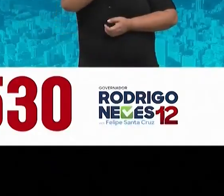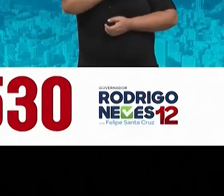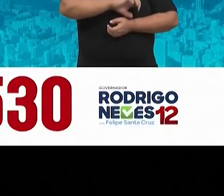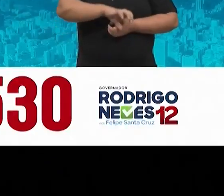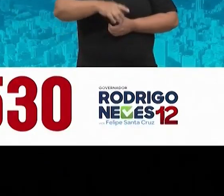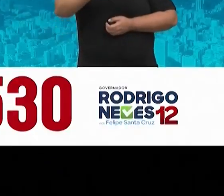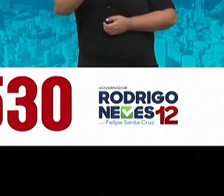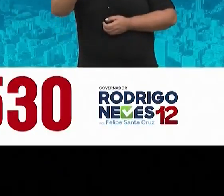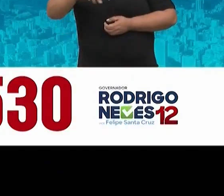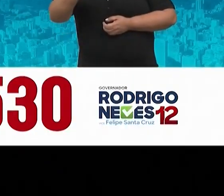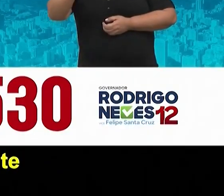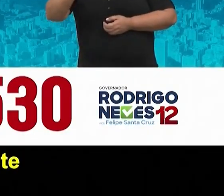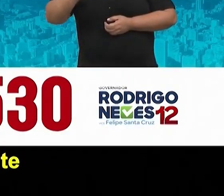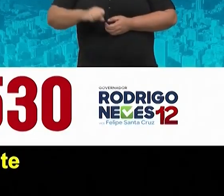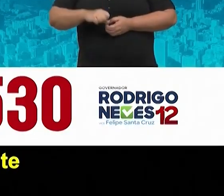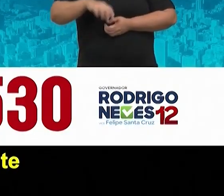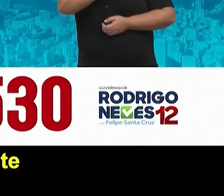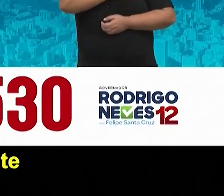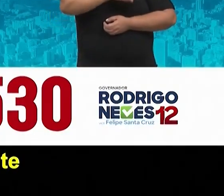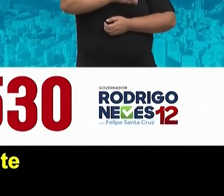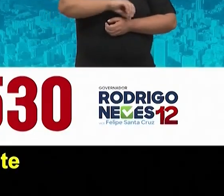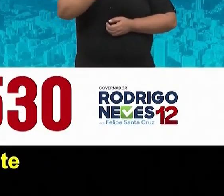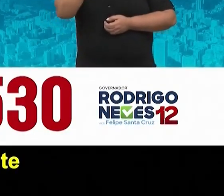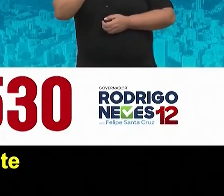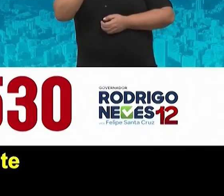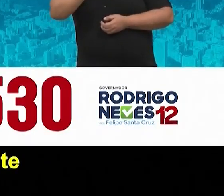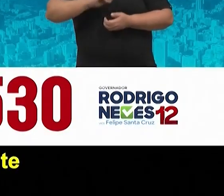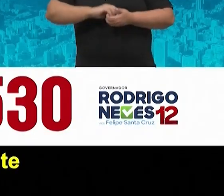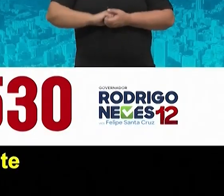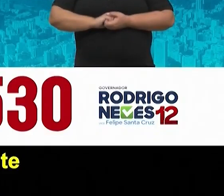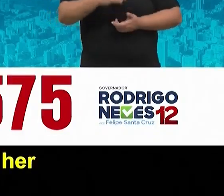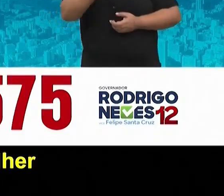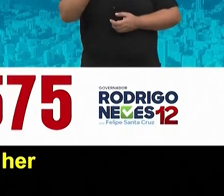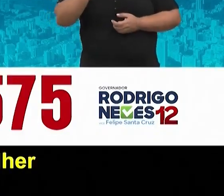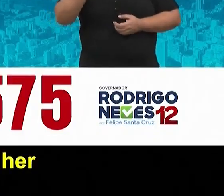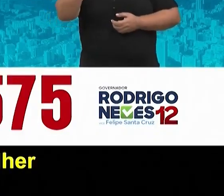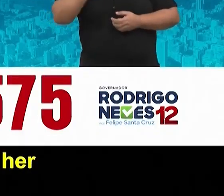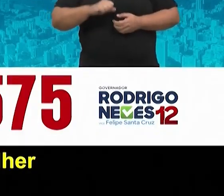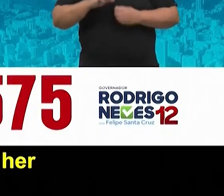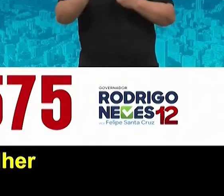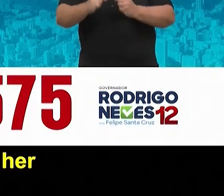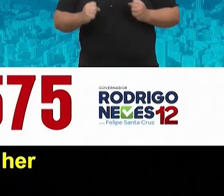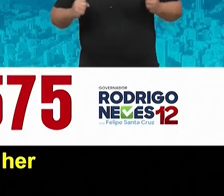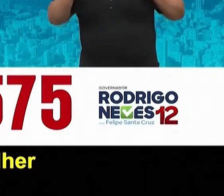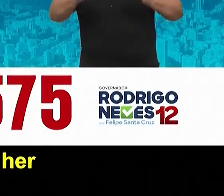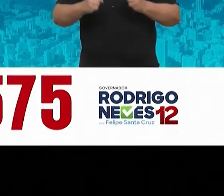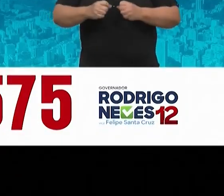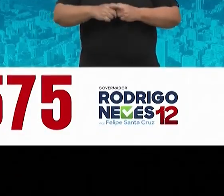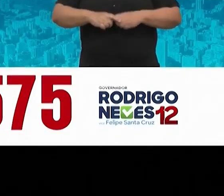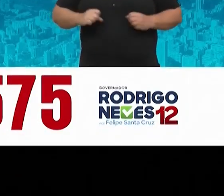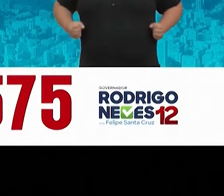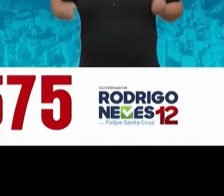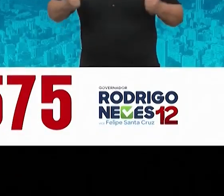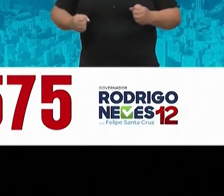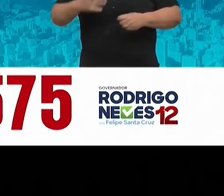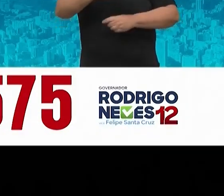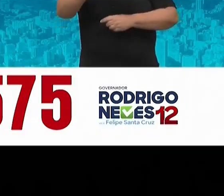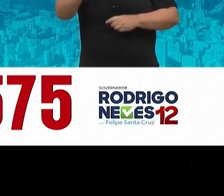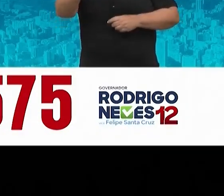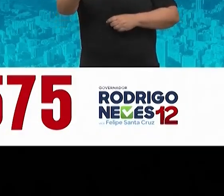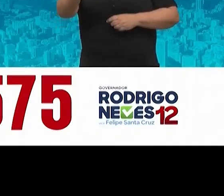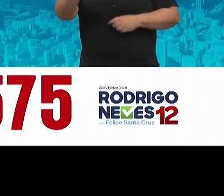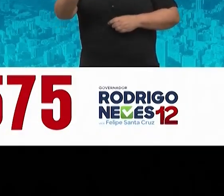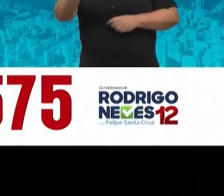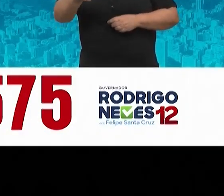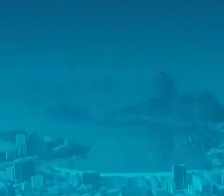Coronel Cláudio Alouvain, 5530. Pelas polícias, mulheres e Zona Oeste. Lurro Fino, sou a resistência pela mulher e pessoa com deficiência,